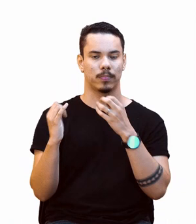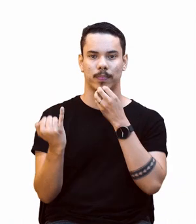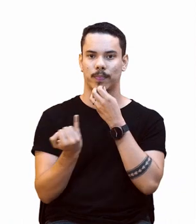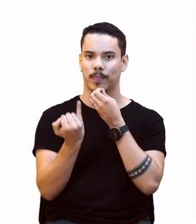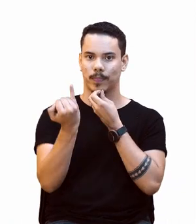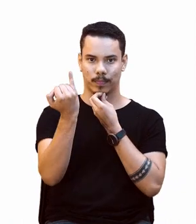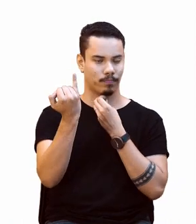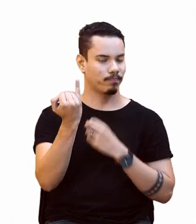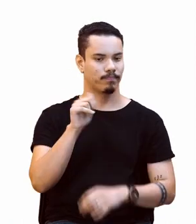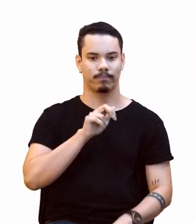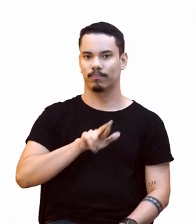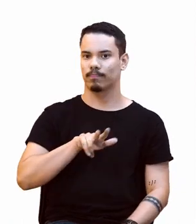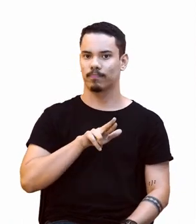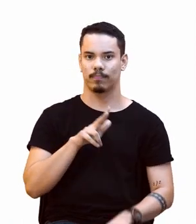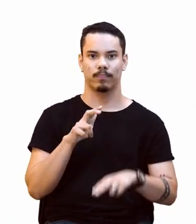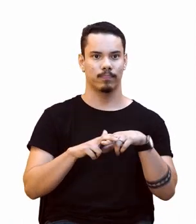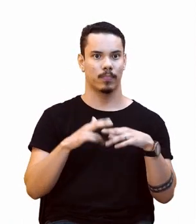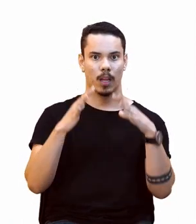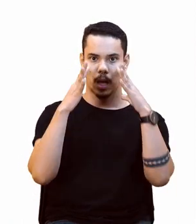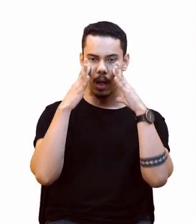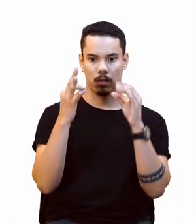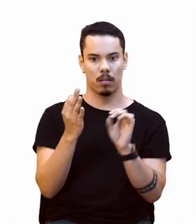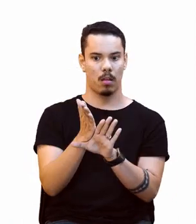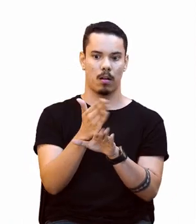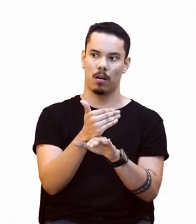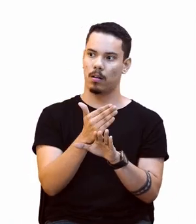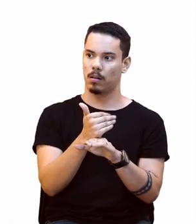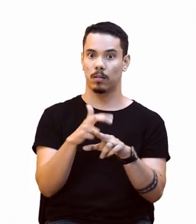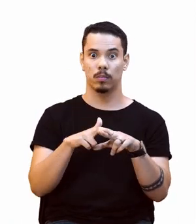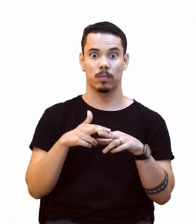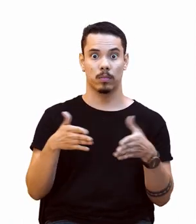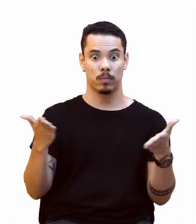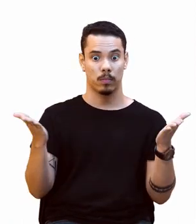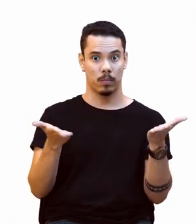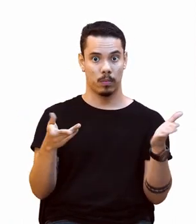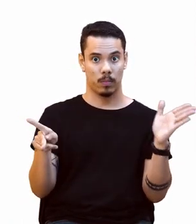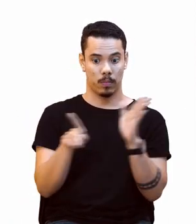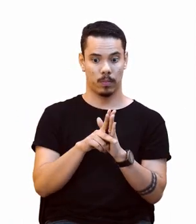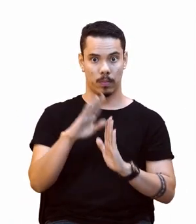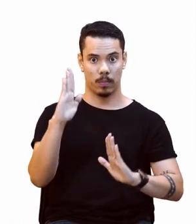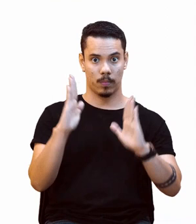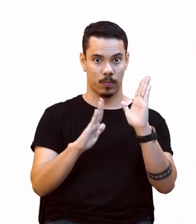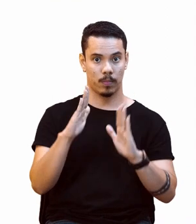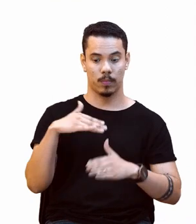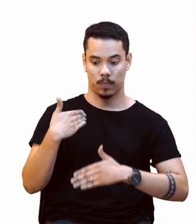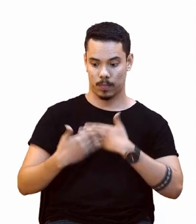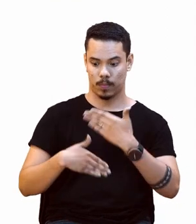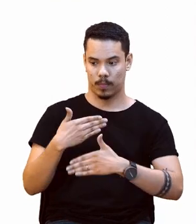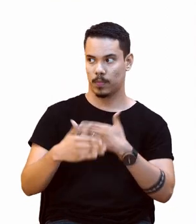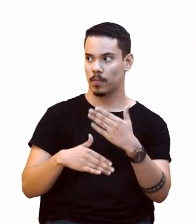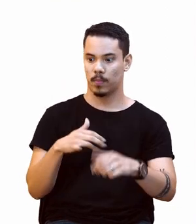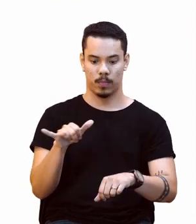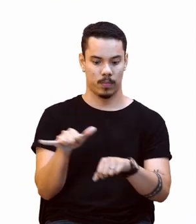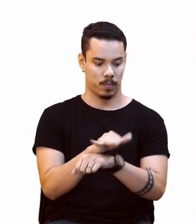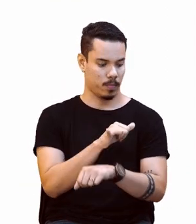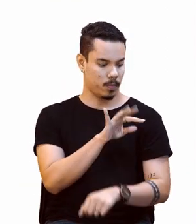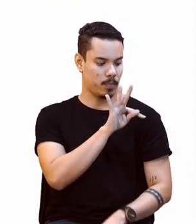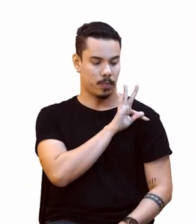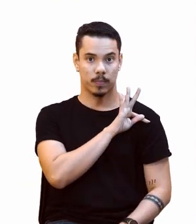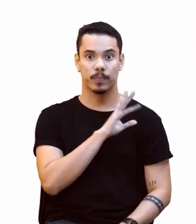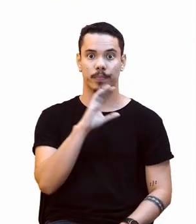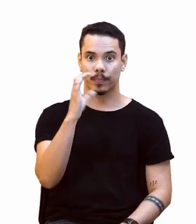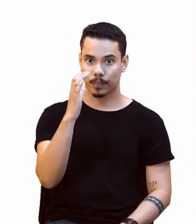Infelizmente, não deram atenção. E no atual período, o desenvolvimento técnico-científico tem